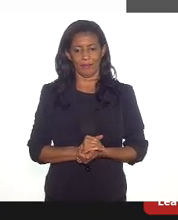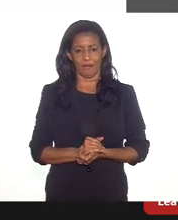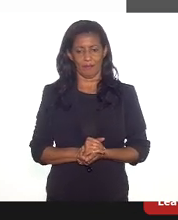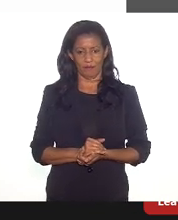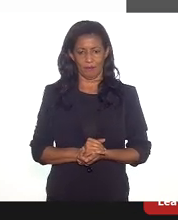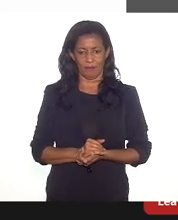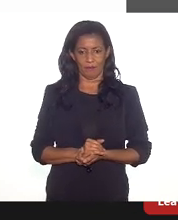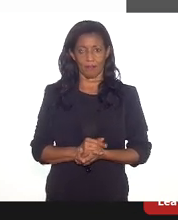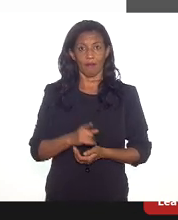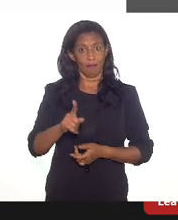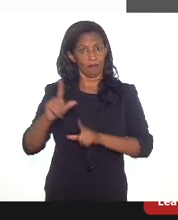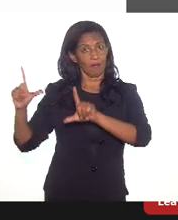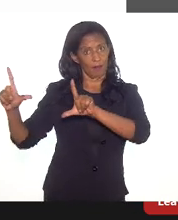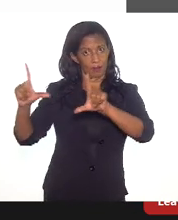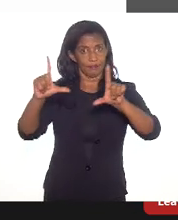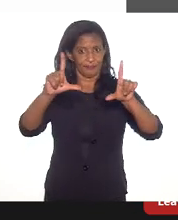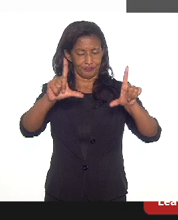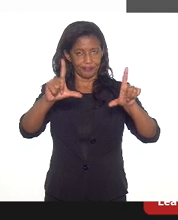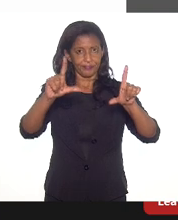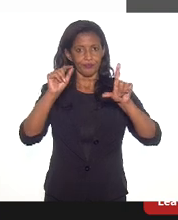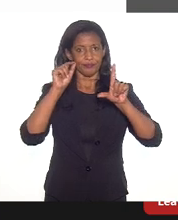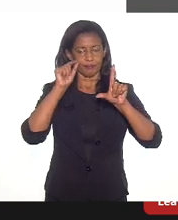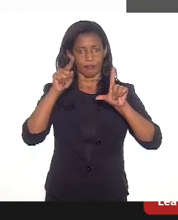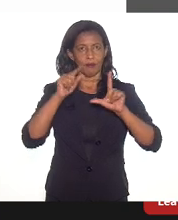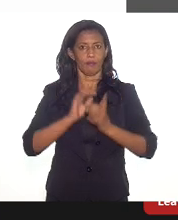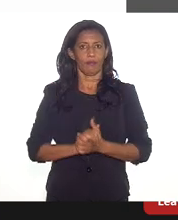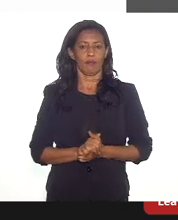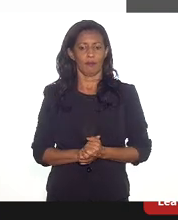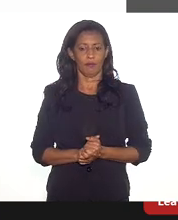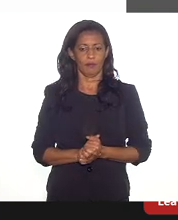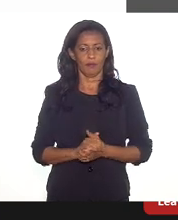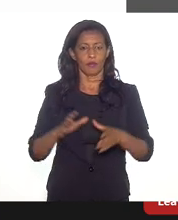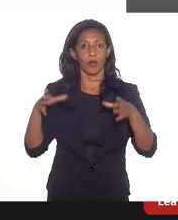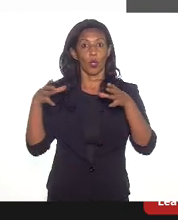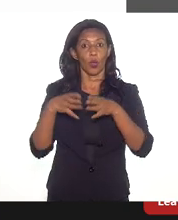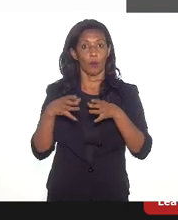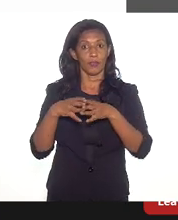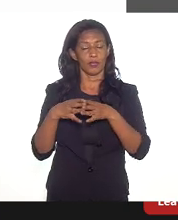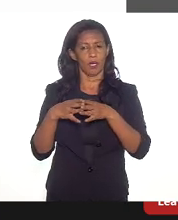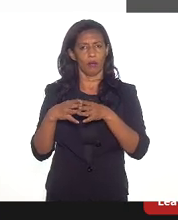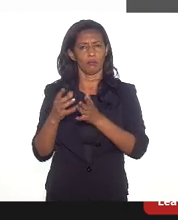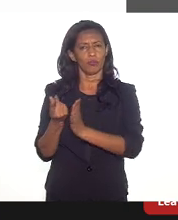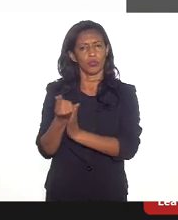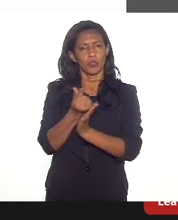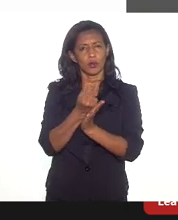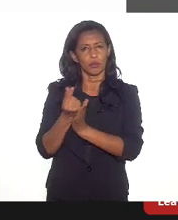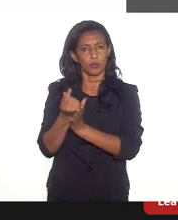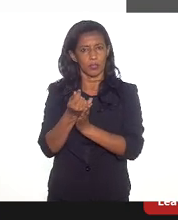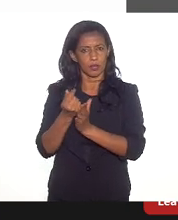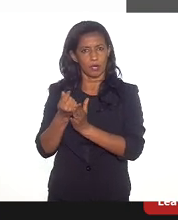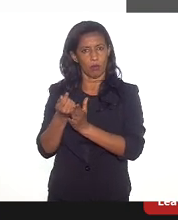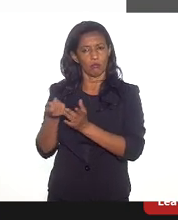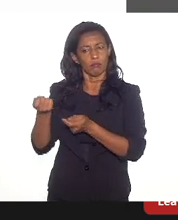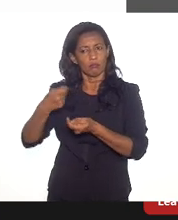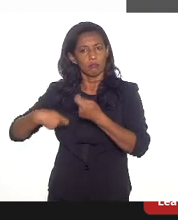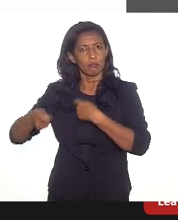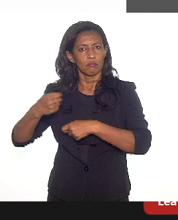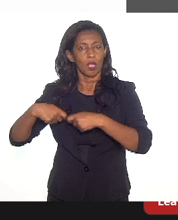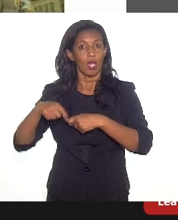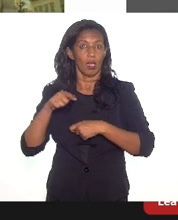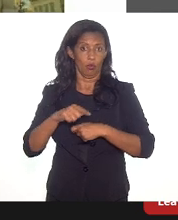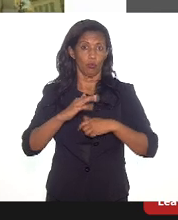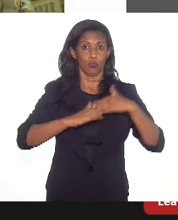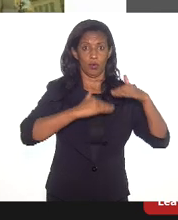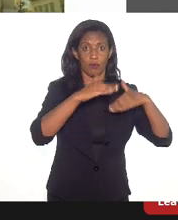Nós temos aí uma apresentação que foi feita para a Comissão de Tributação e Finanças, que é mais ou menos um plano de desenvolvimento do Estado do Rio de